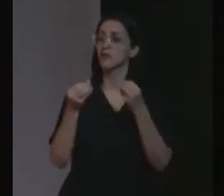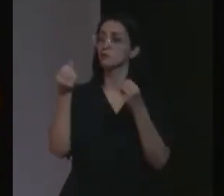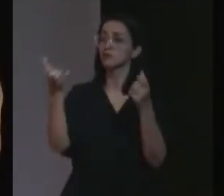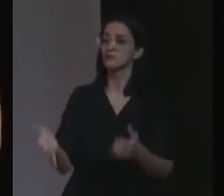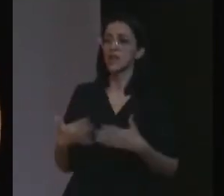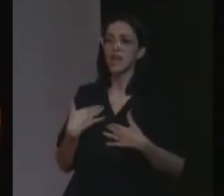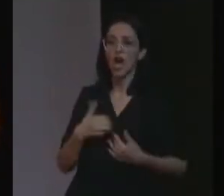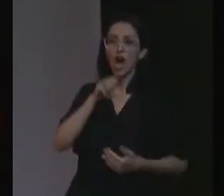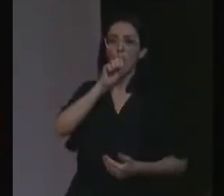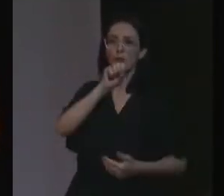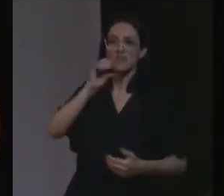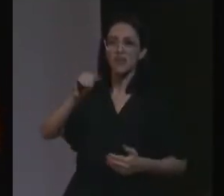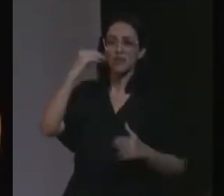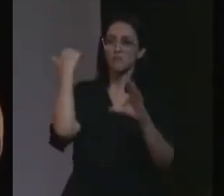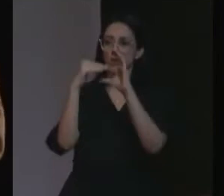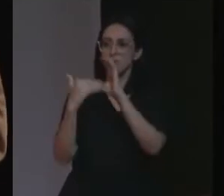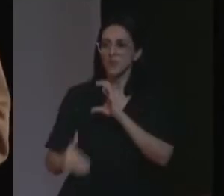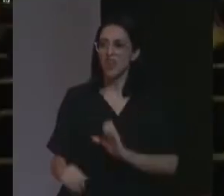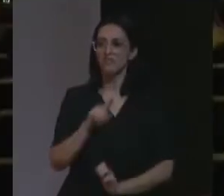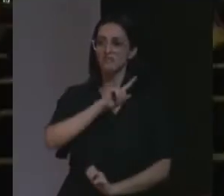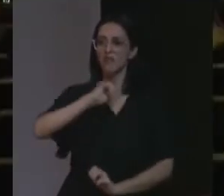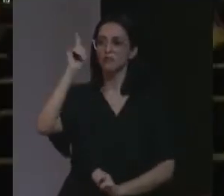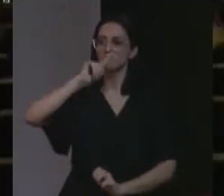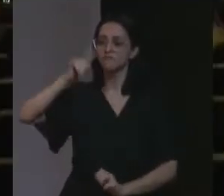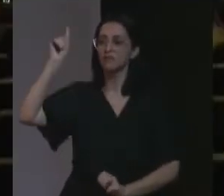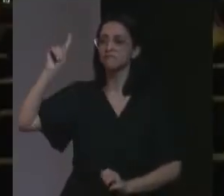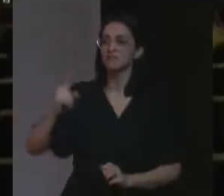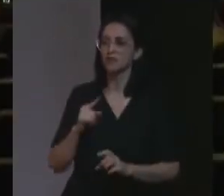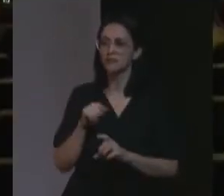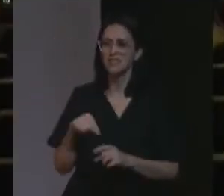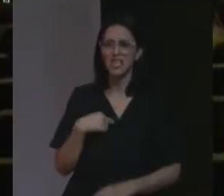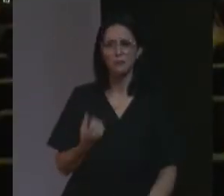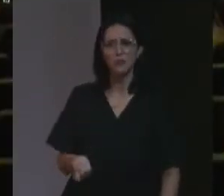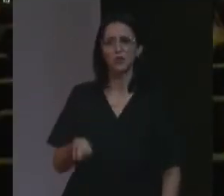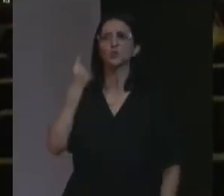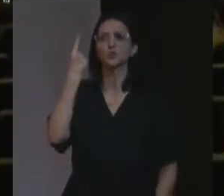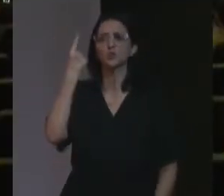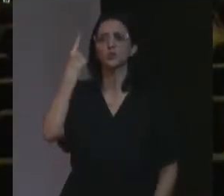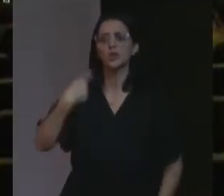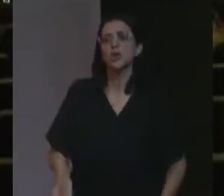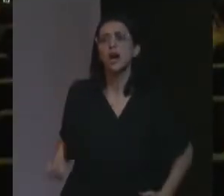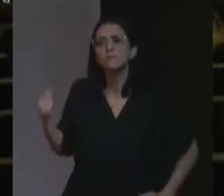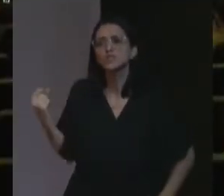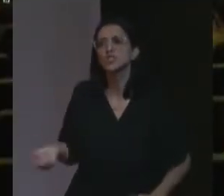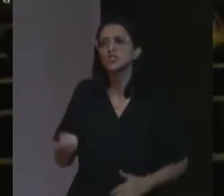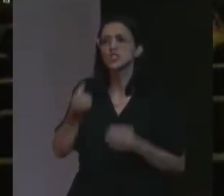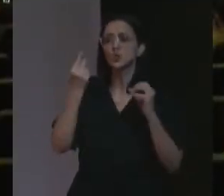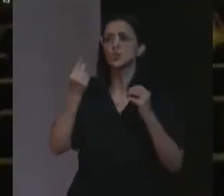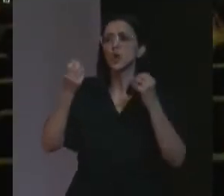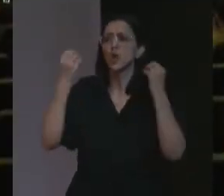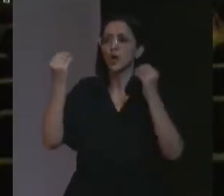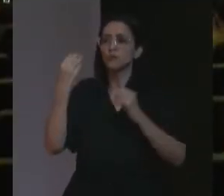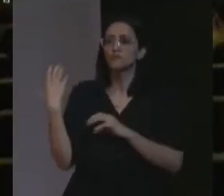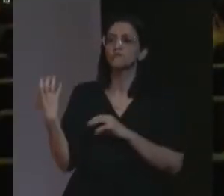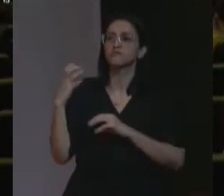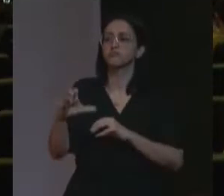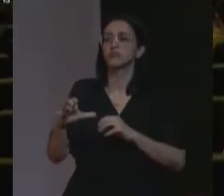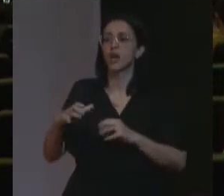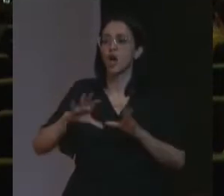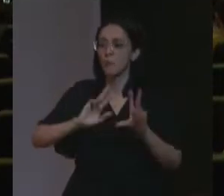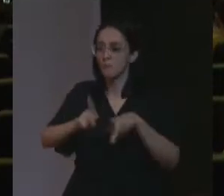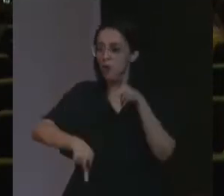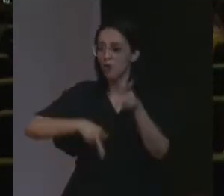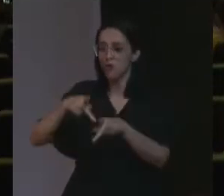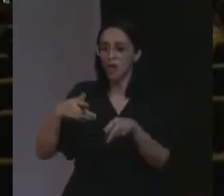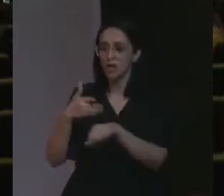aqui, 80 e-mails negados. É absurdo isso. É absurdo a gente não colocar que o povo... A gente